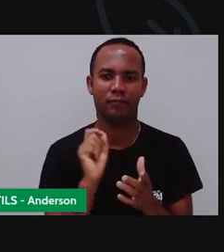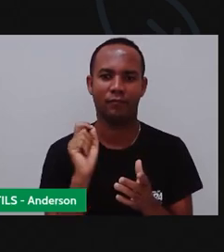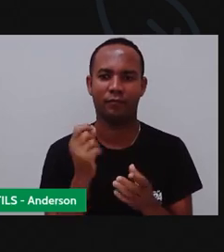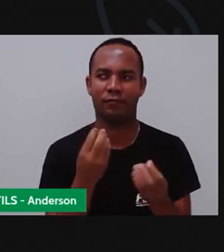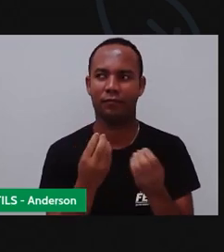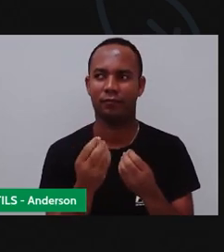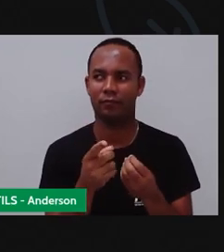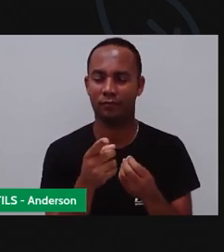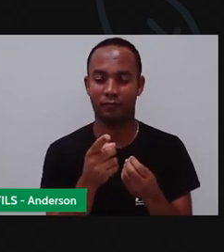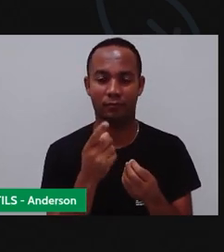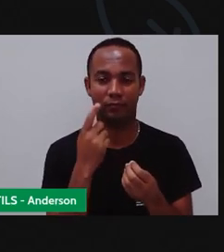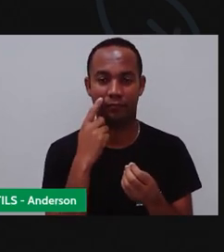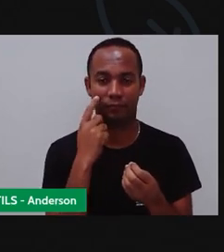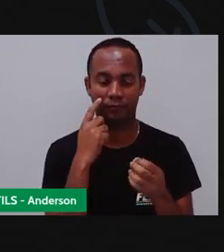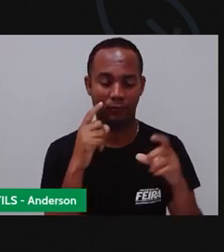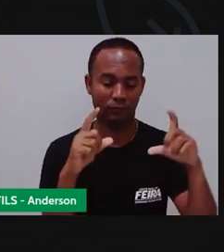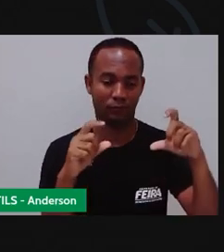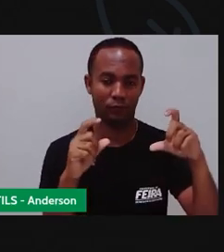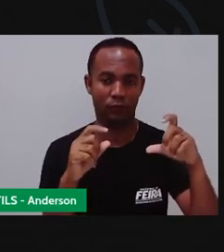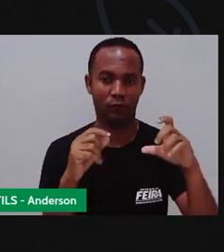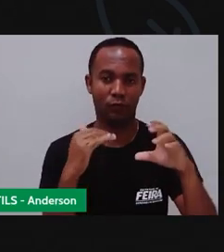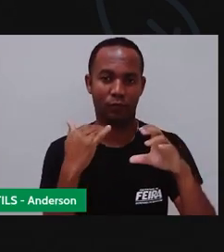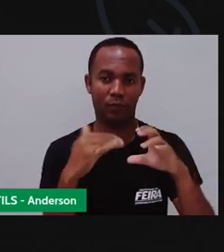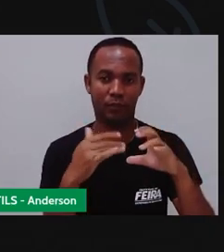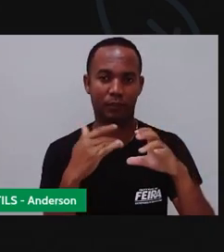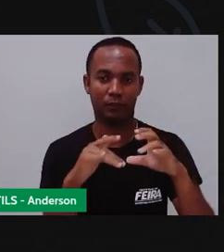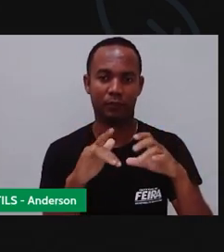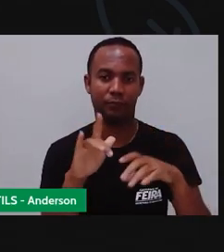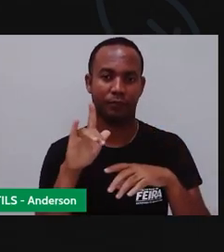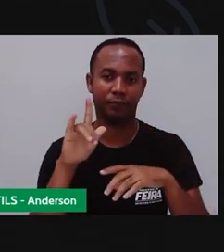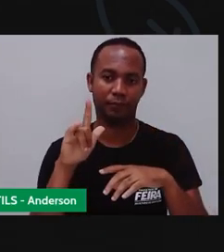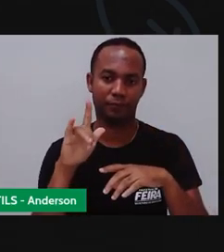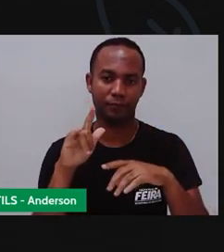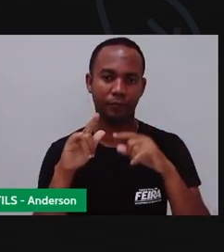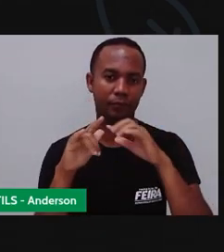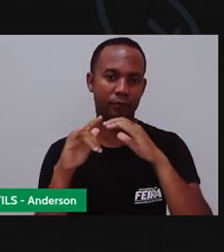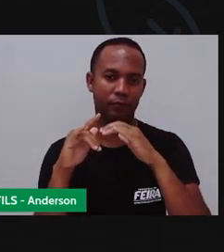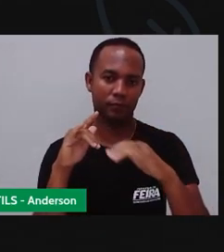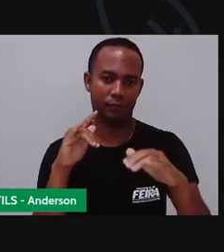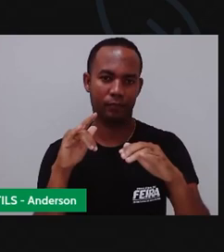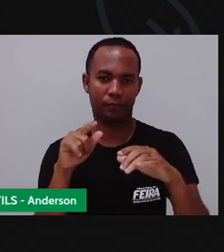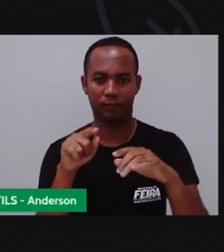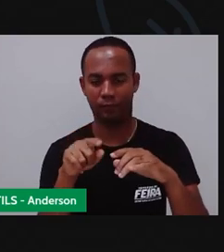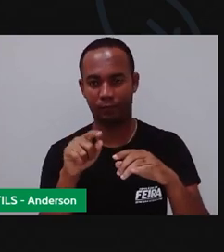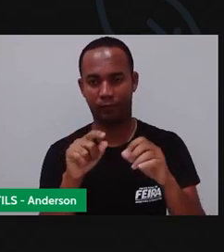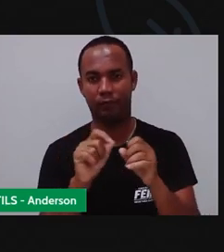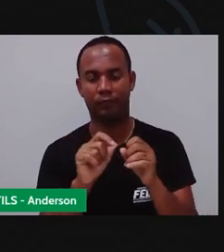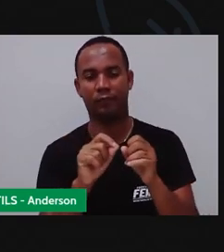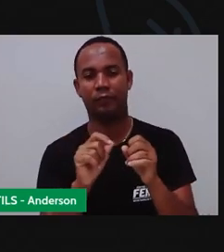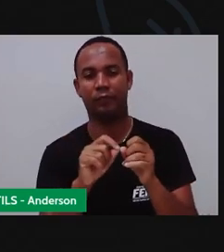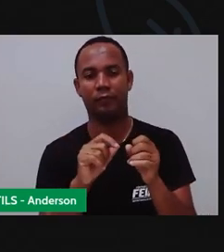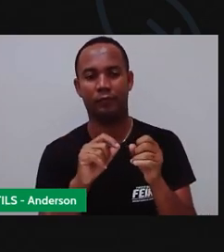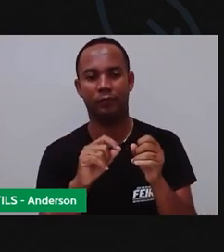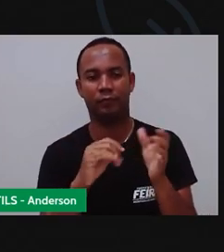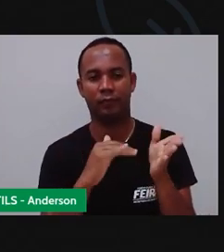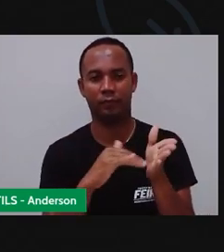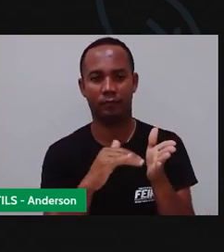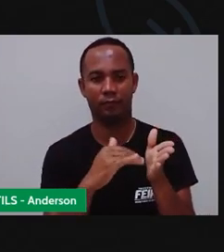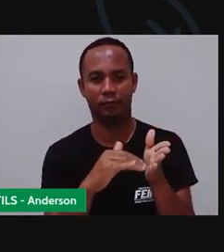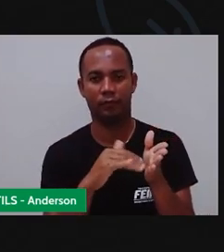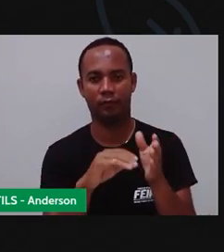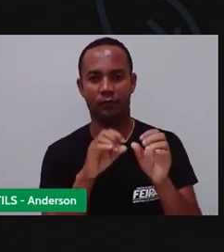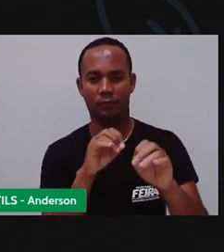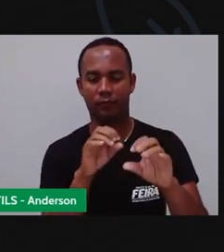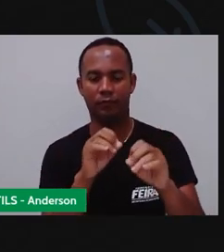Pró Maria Que é visualizar o quê? As maquetes de vocês Façam Usem papelão, tá?